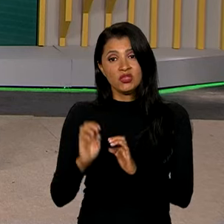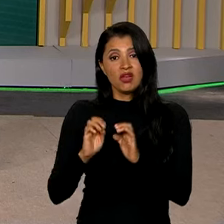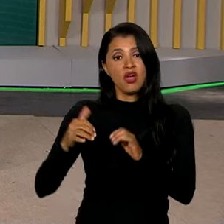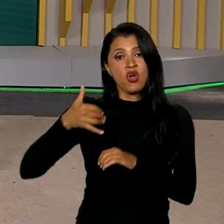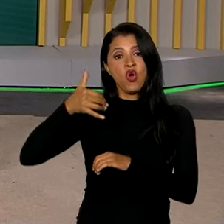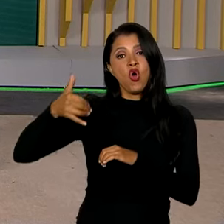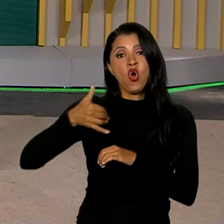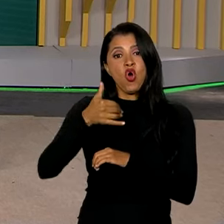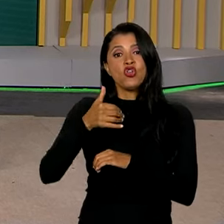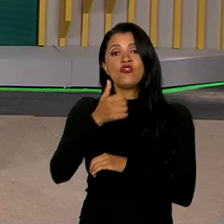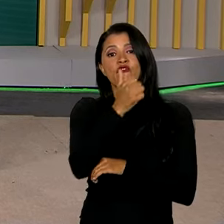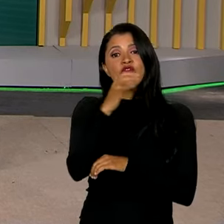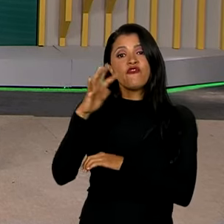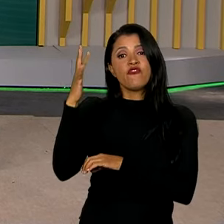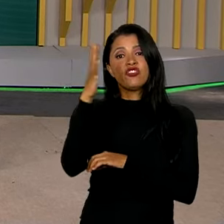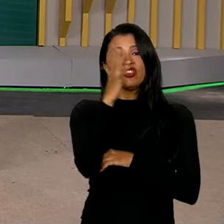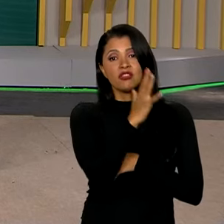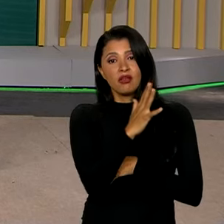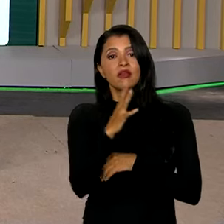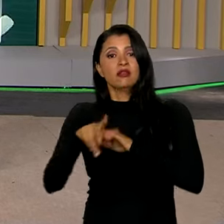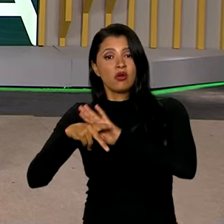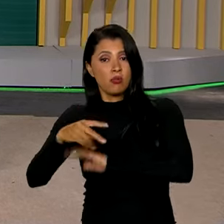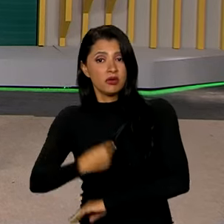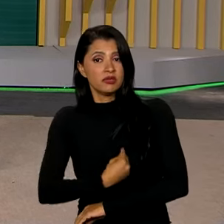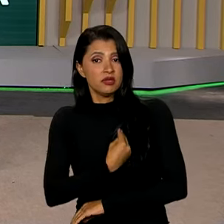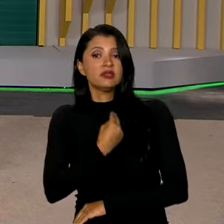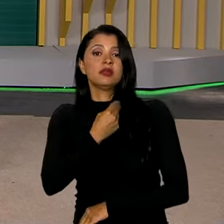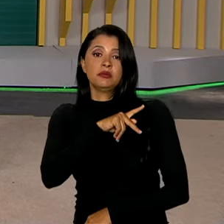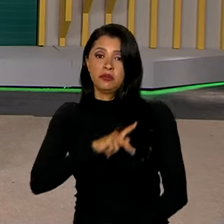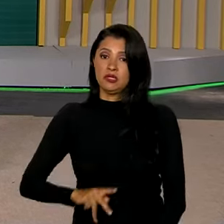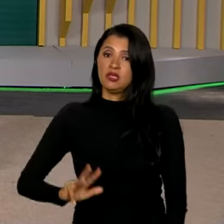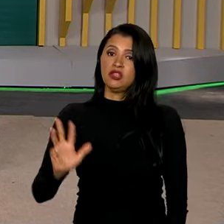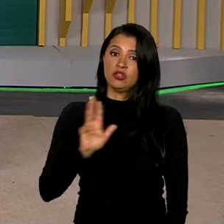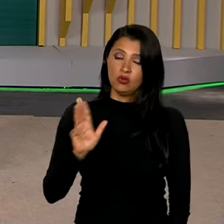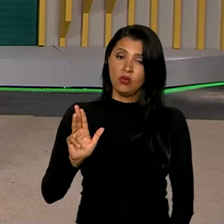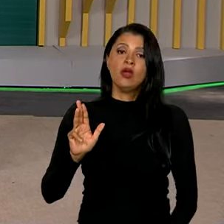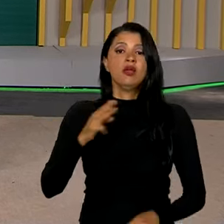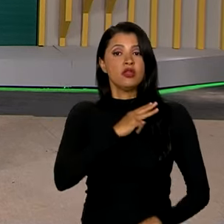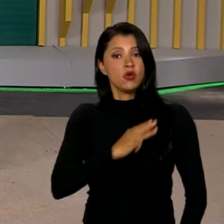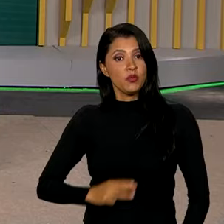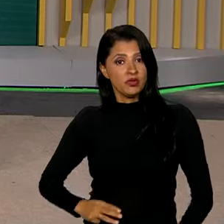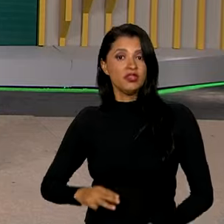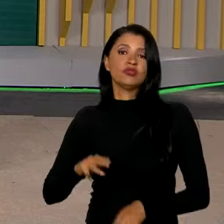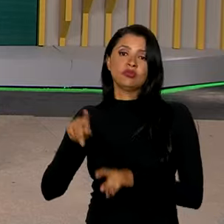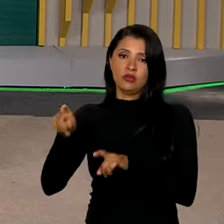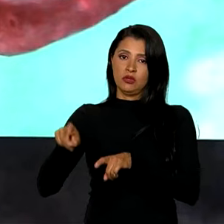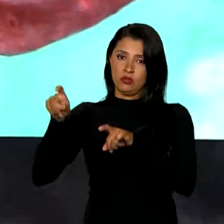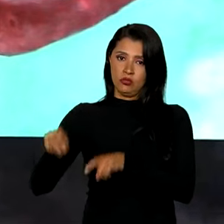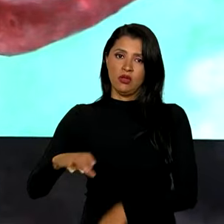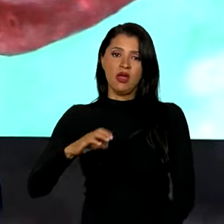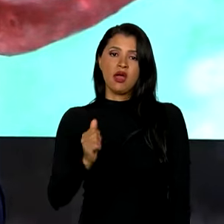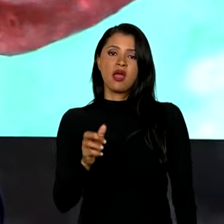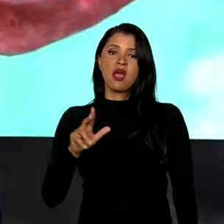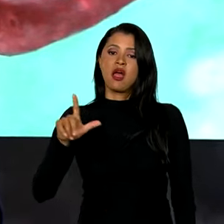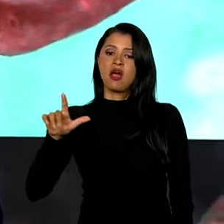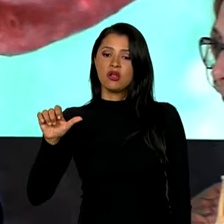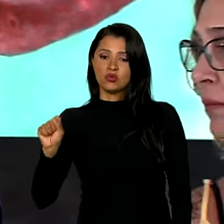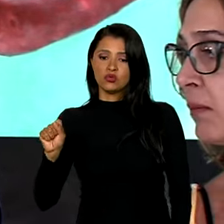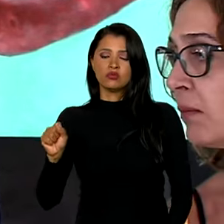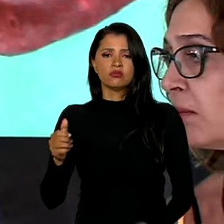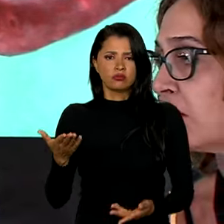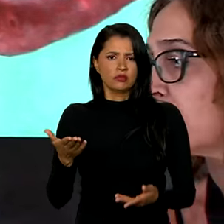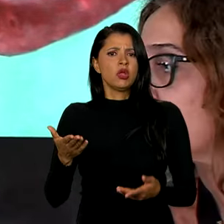Óleos Vegetais com o presidente Lula e também o ministro da Agricultura, Carlos Fávaro. Hoje muito